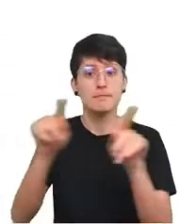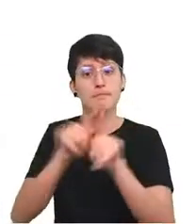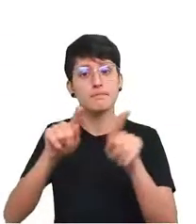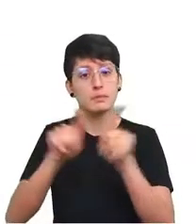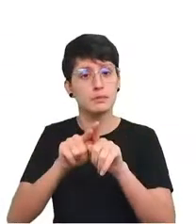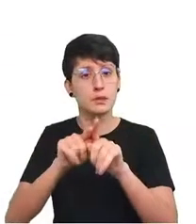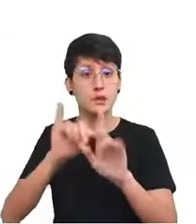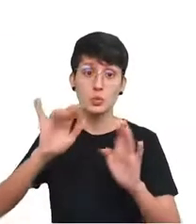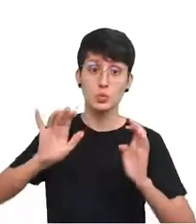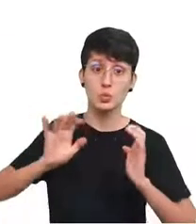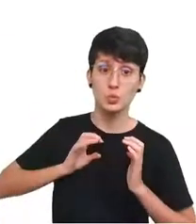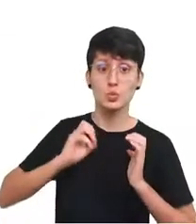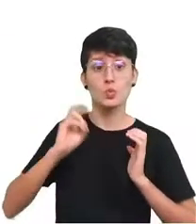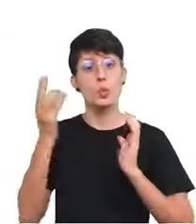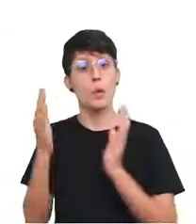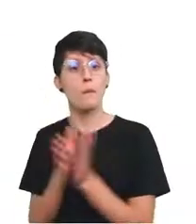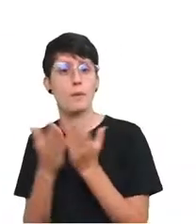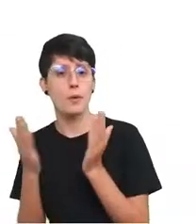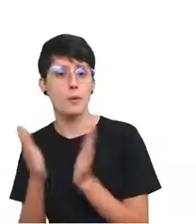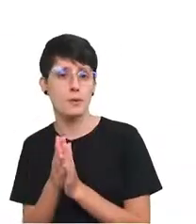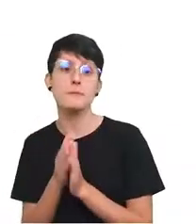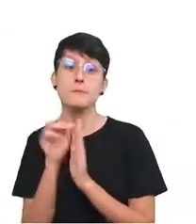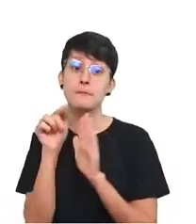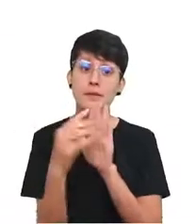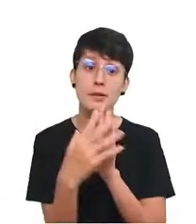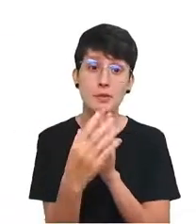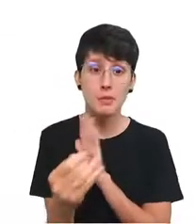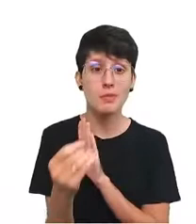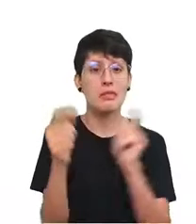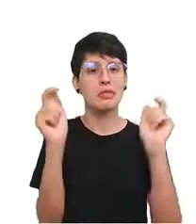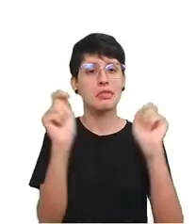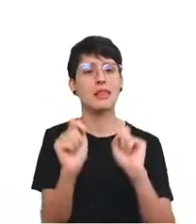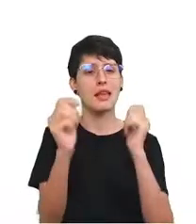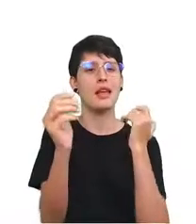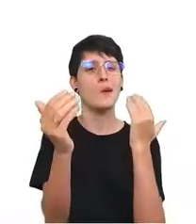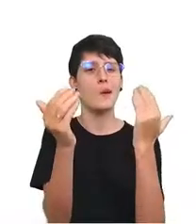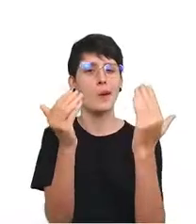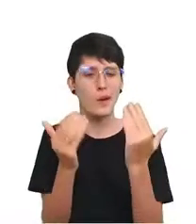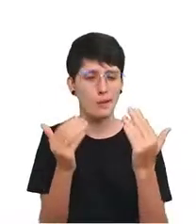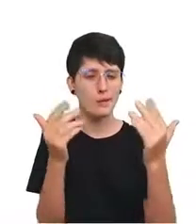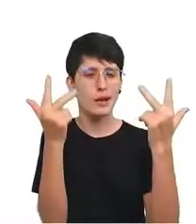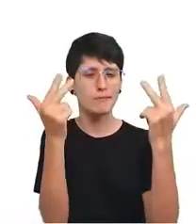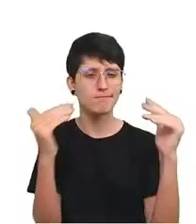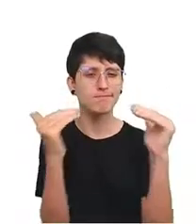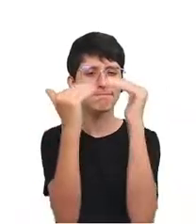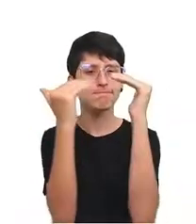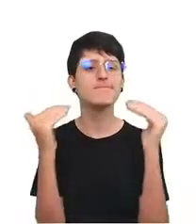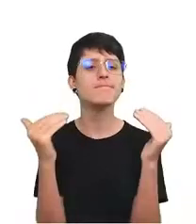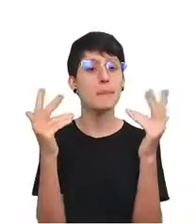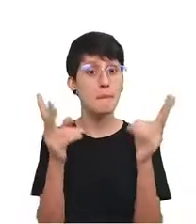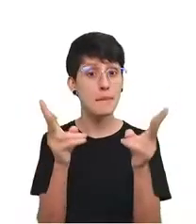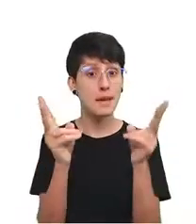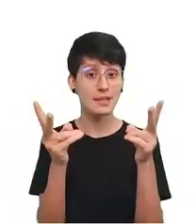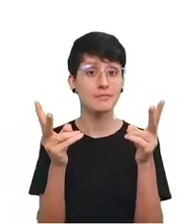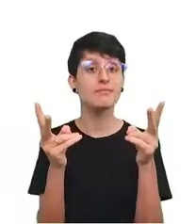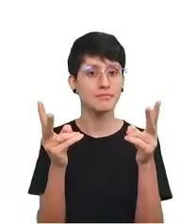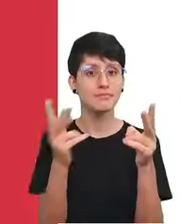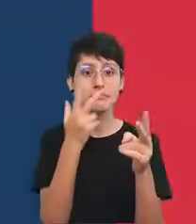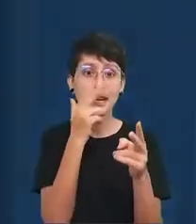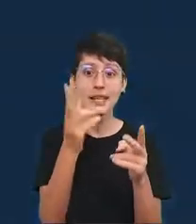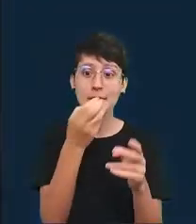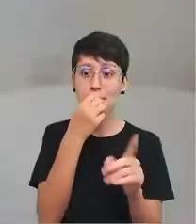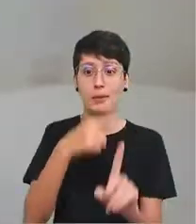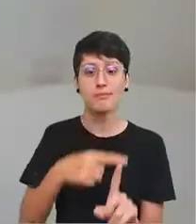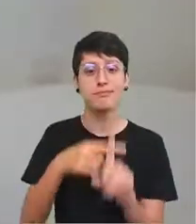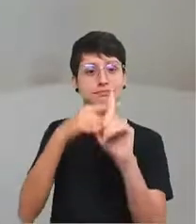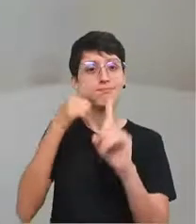e os pobres. Com este modelo, podemos compará-los igualmente, no mesmo nível, o que tem sido uma grande vantagem e